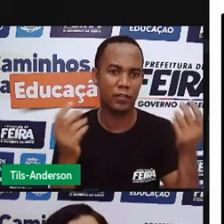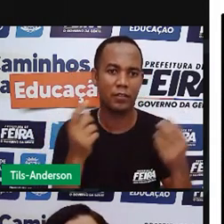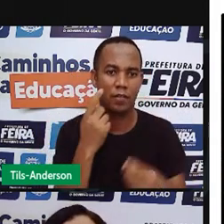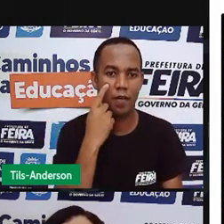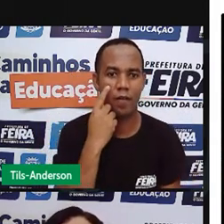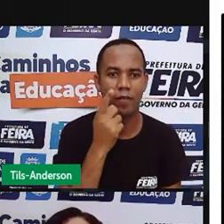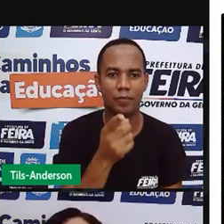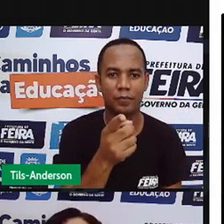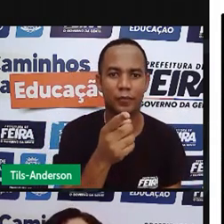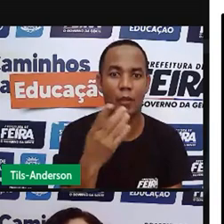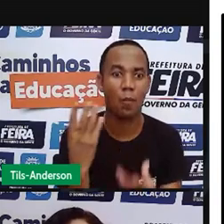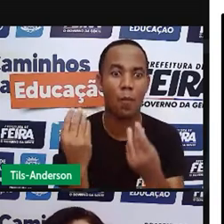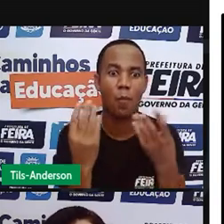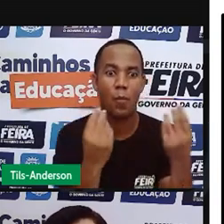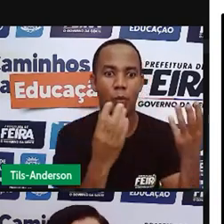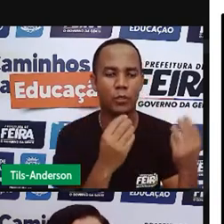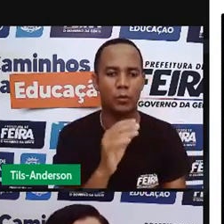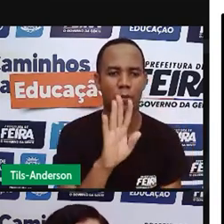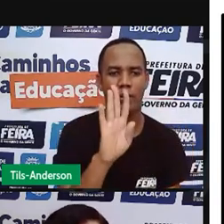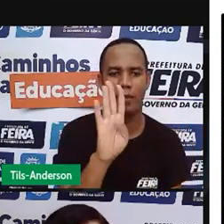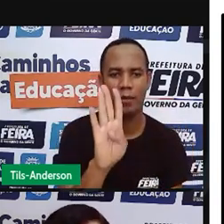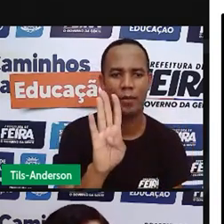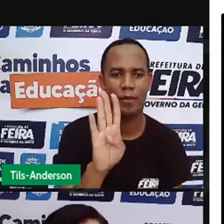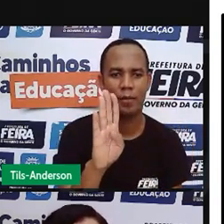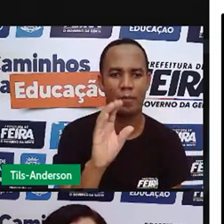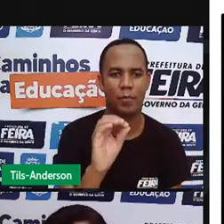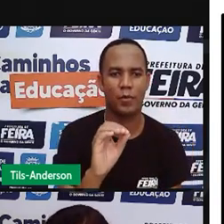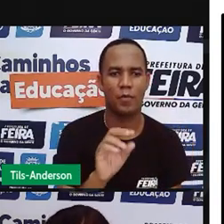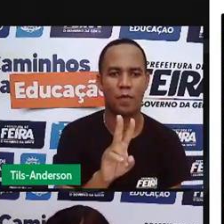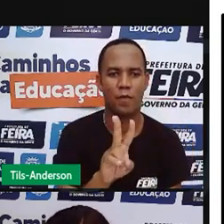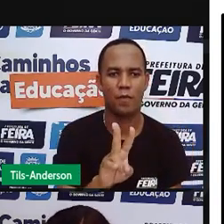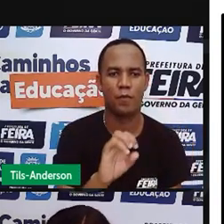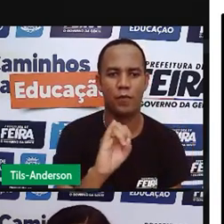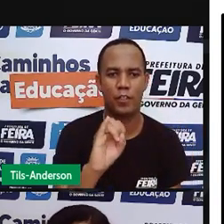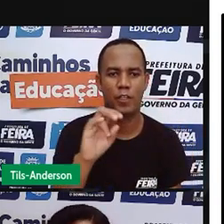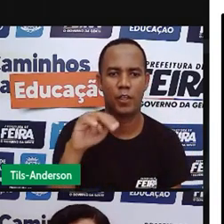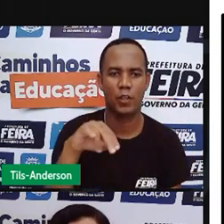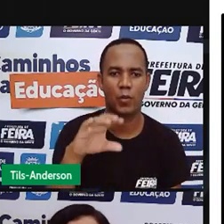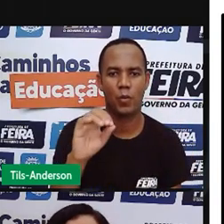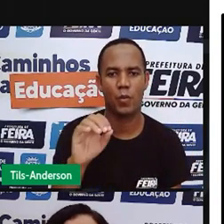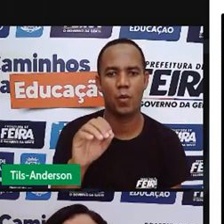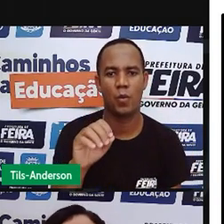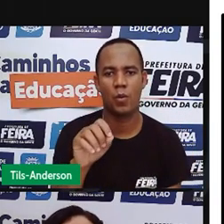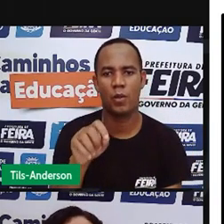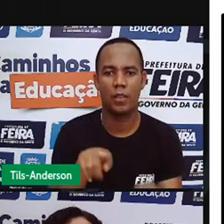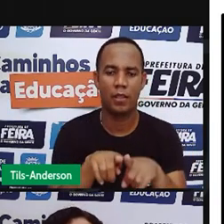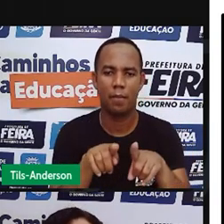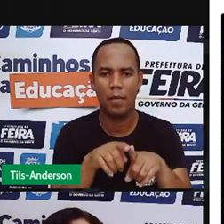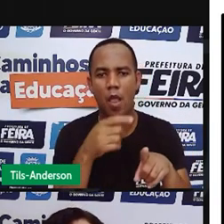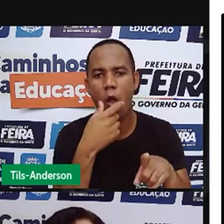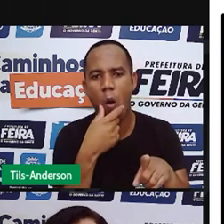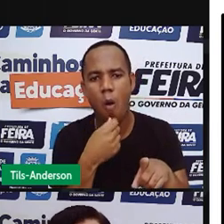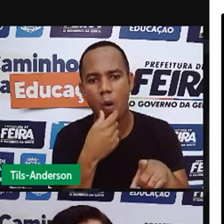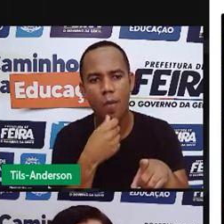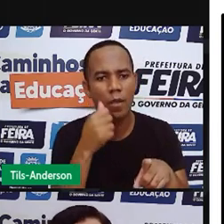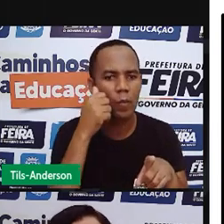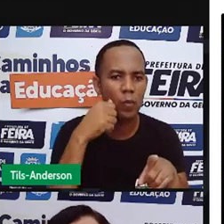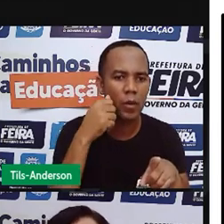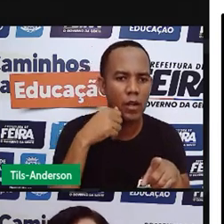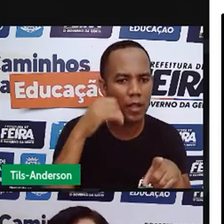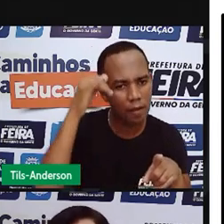gado, o rebanho bovino, são os bois e as vacas. Os equinos,